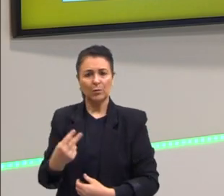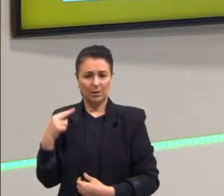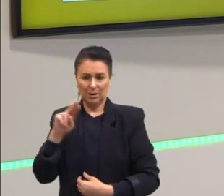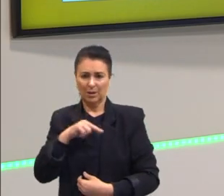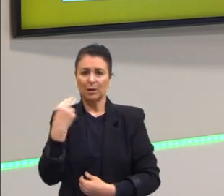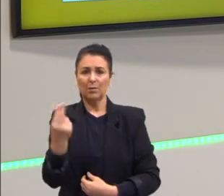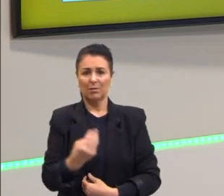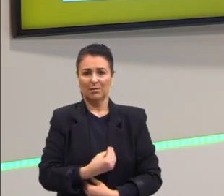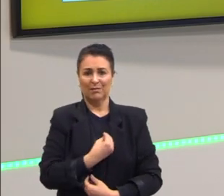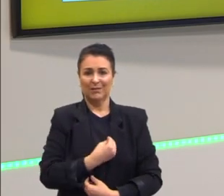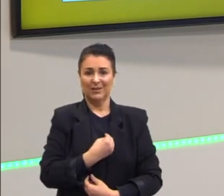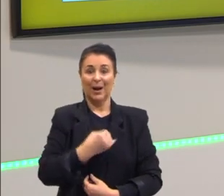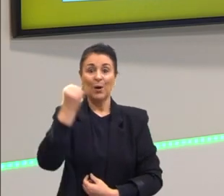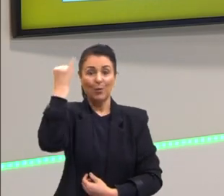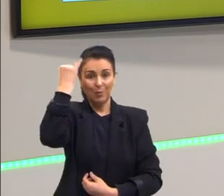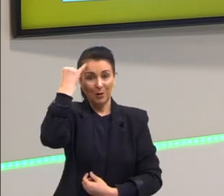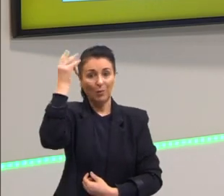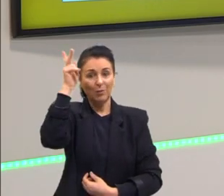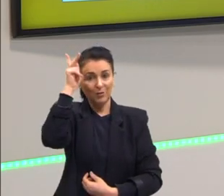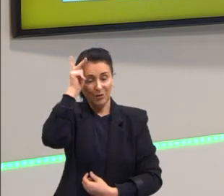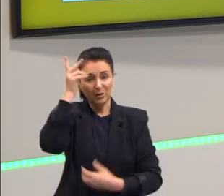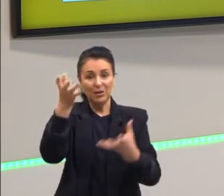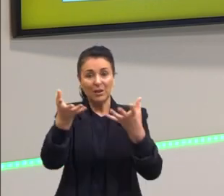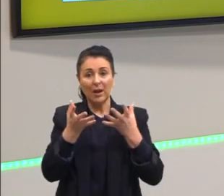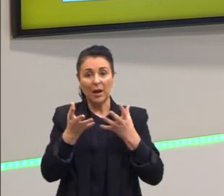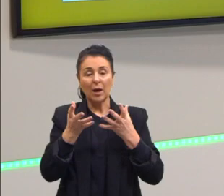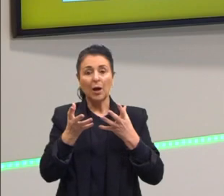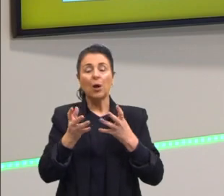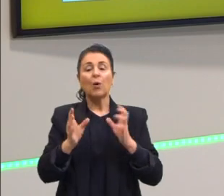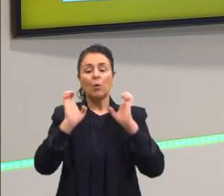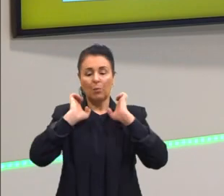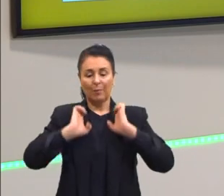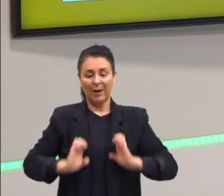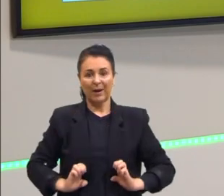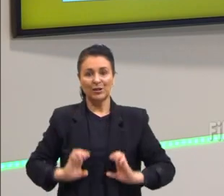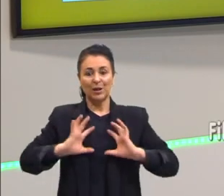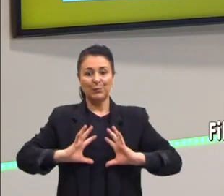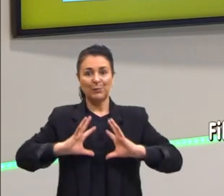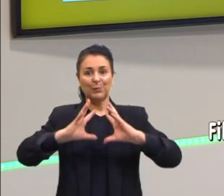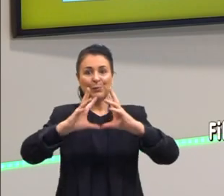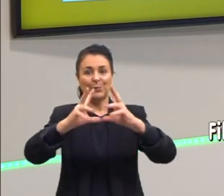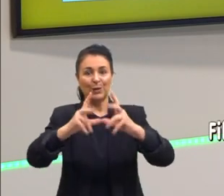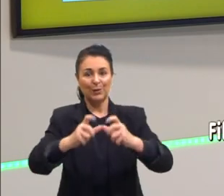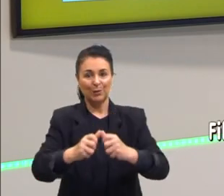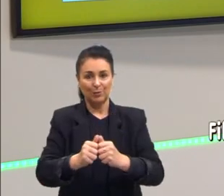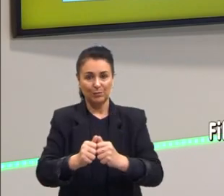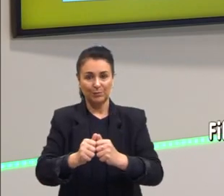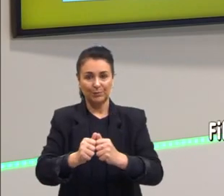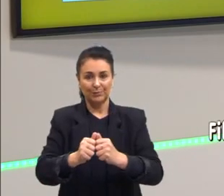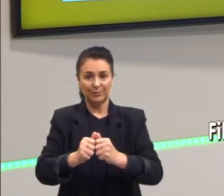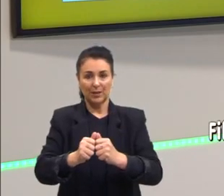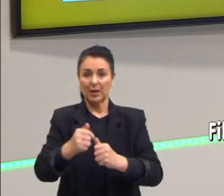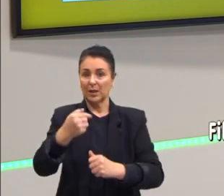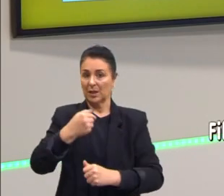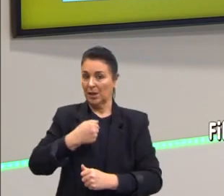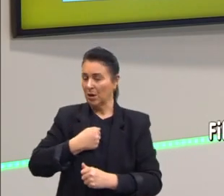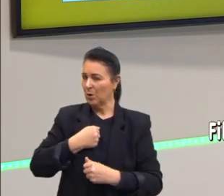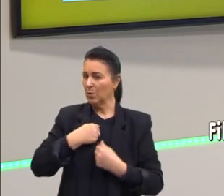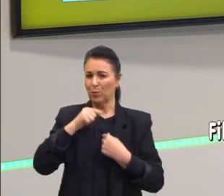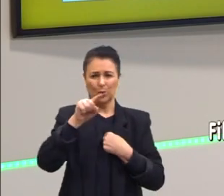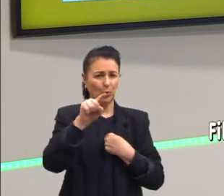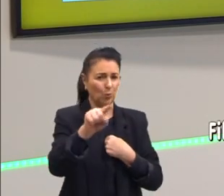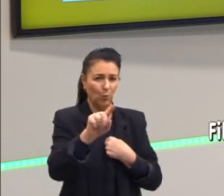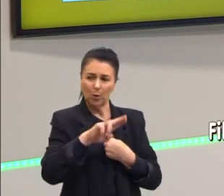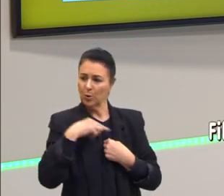que Kant quer, uma ética universal e necessária. Que a nossa máxima, que a minha máxima, a forma